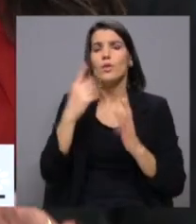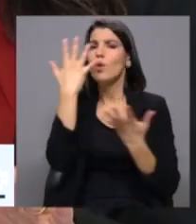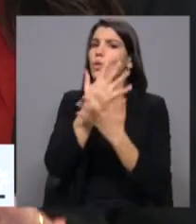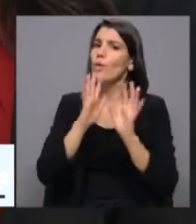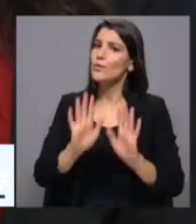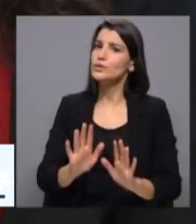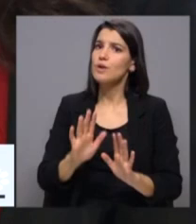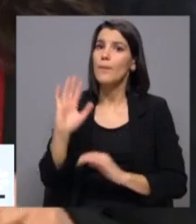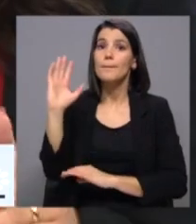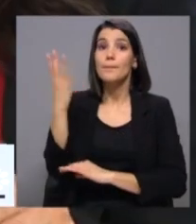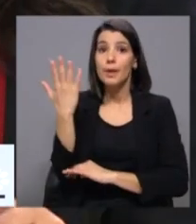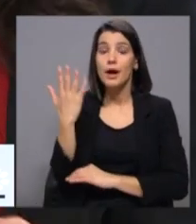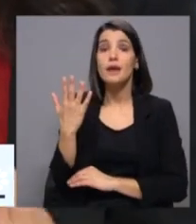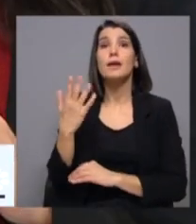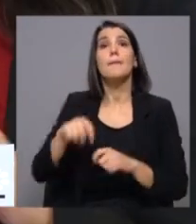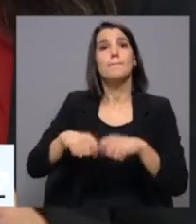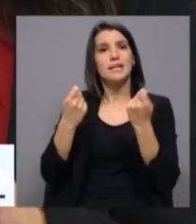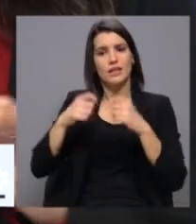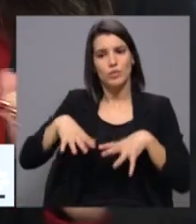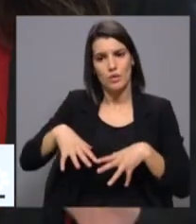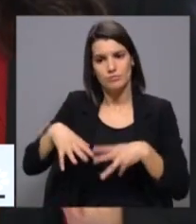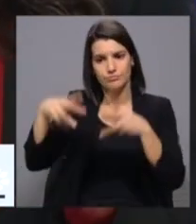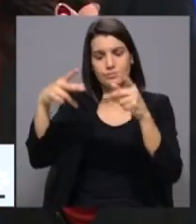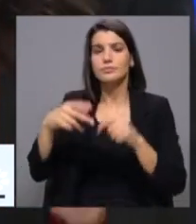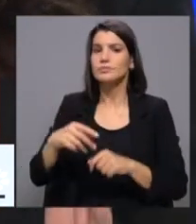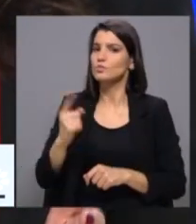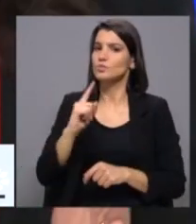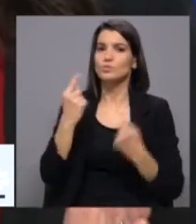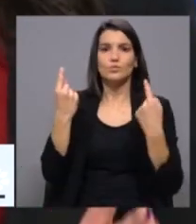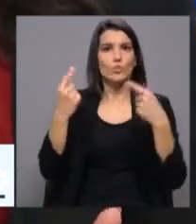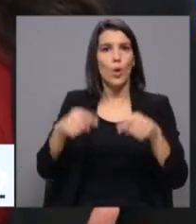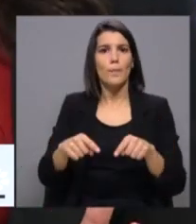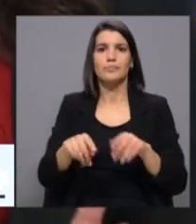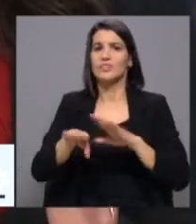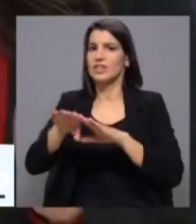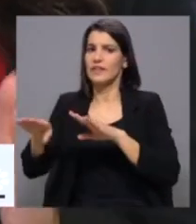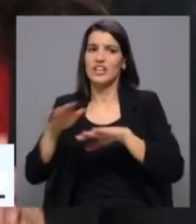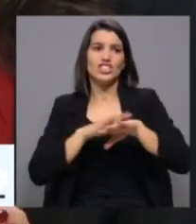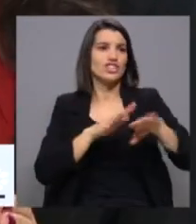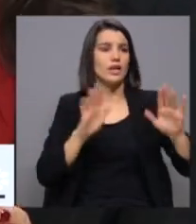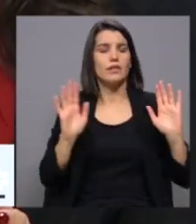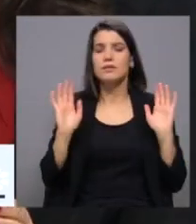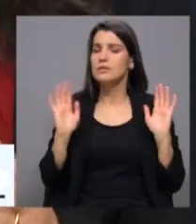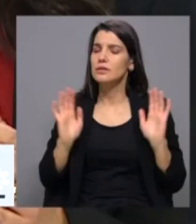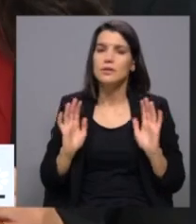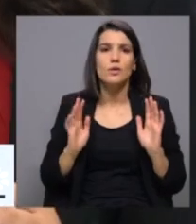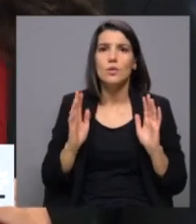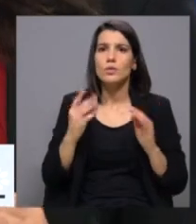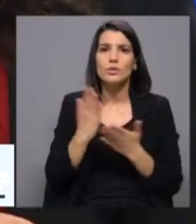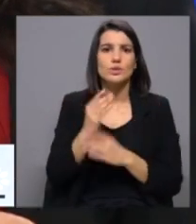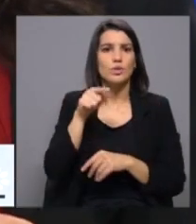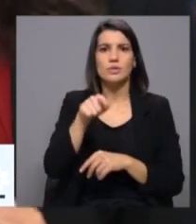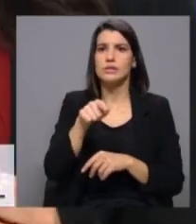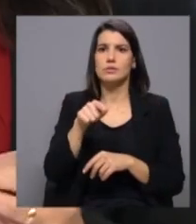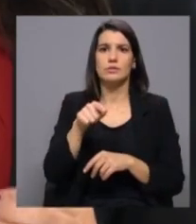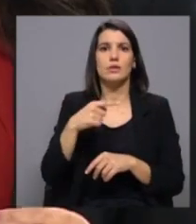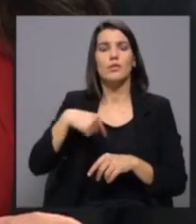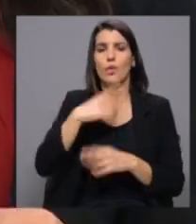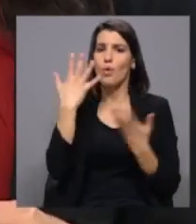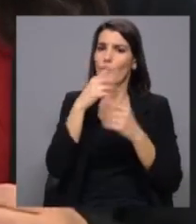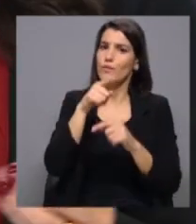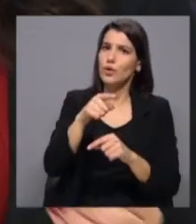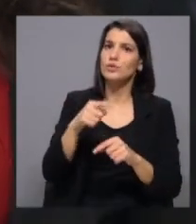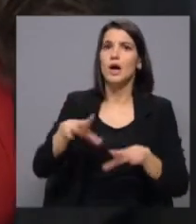de o PAN ser um partido progressista que não se reduz à dicotomia esquerda-direita. Não se confunda isso com o facto de estarmos a dizer que vamos